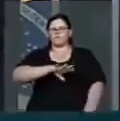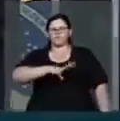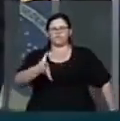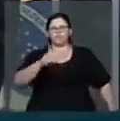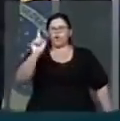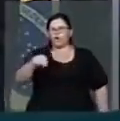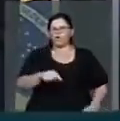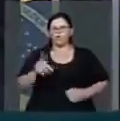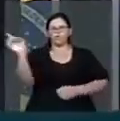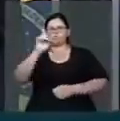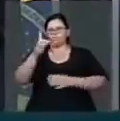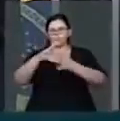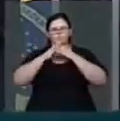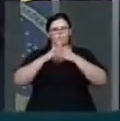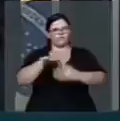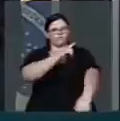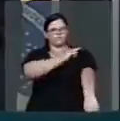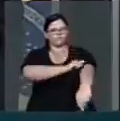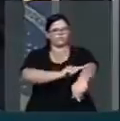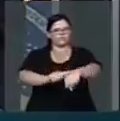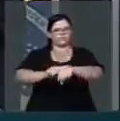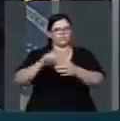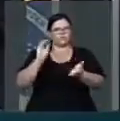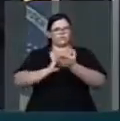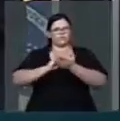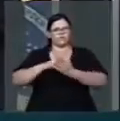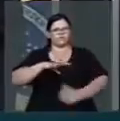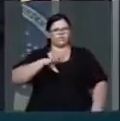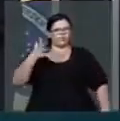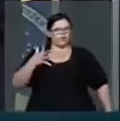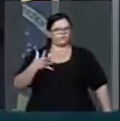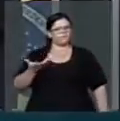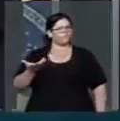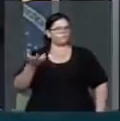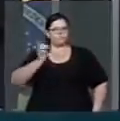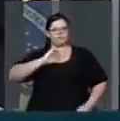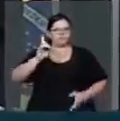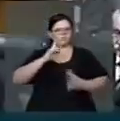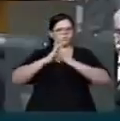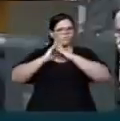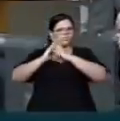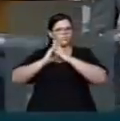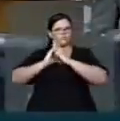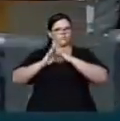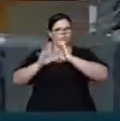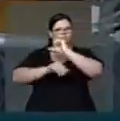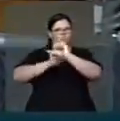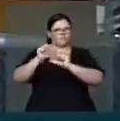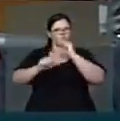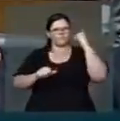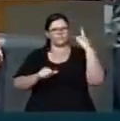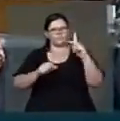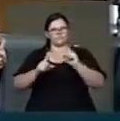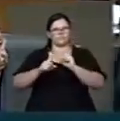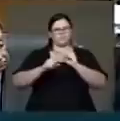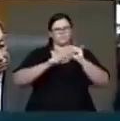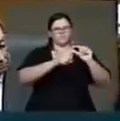Não confunda educação com falta de coragem. Mude esse palavreado seu.